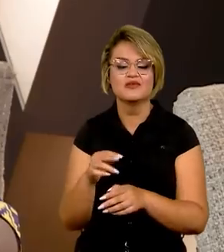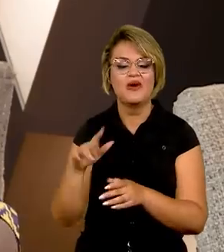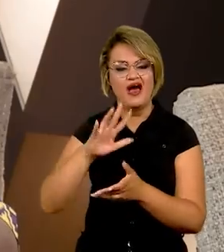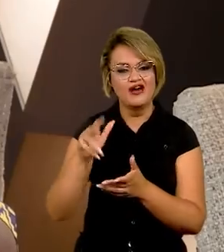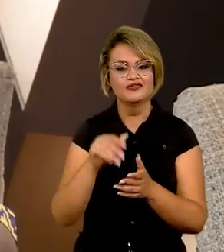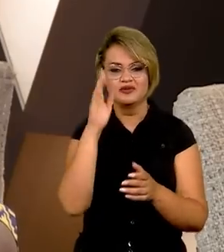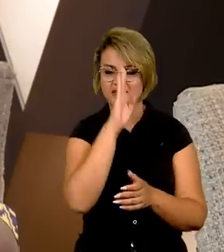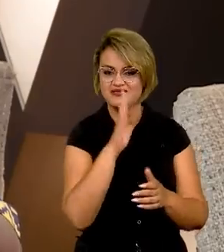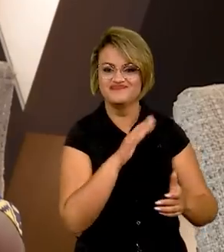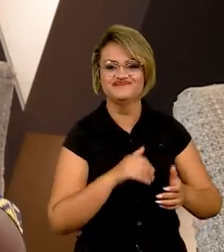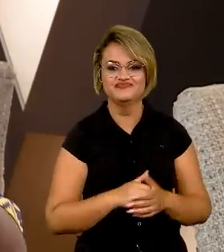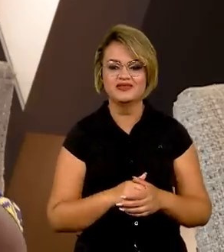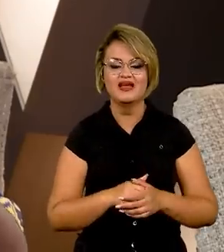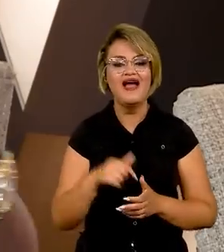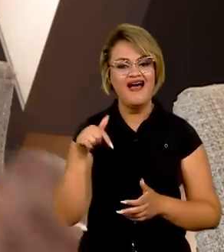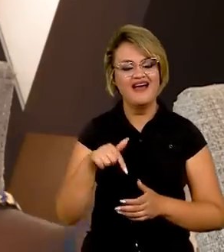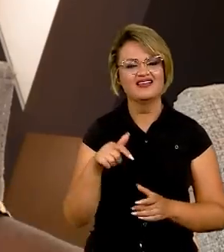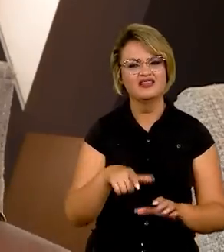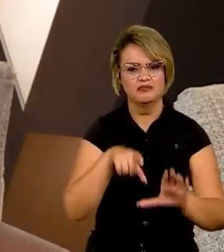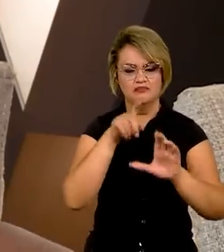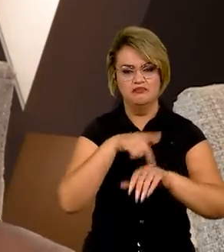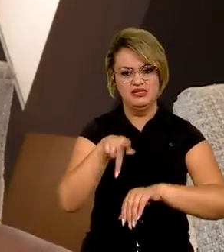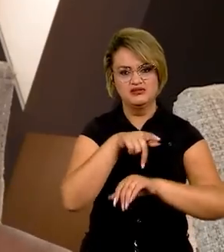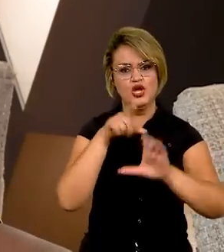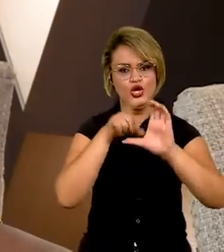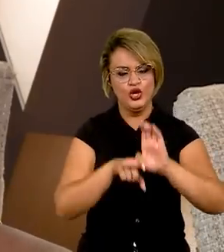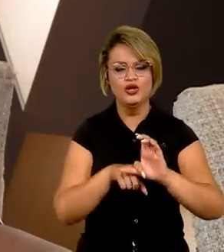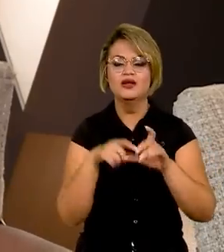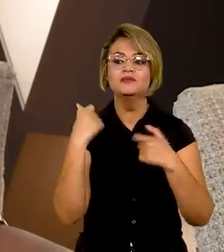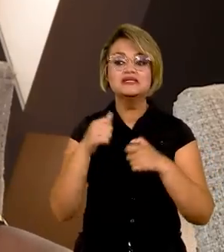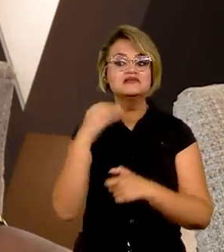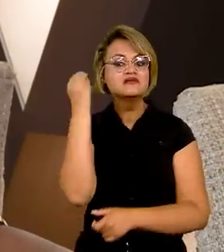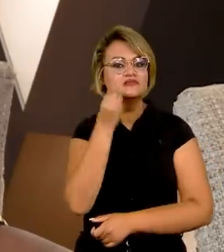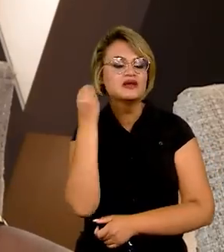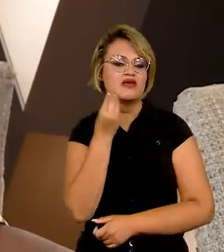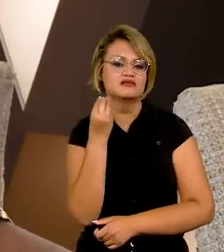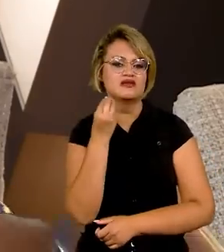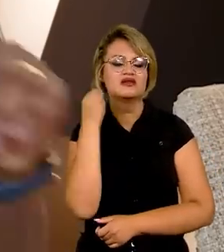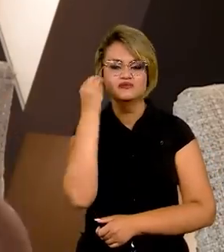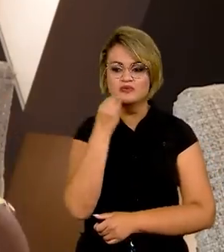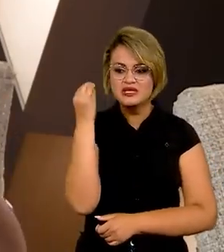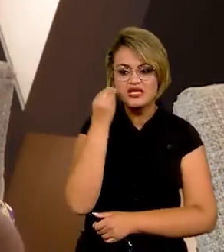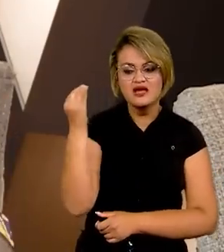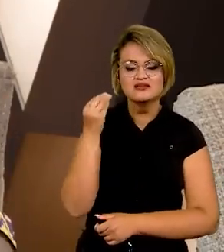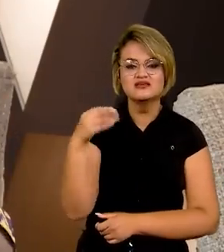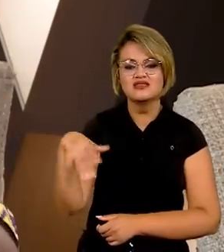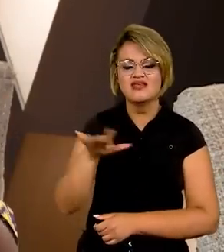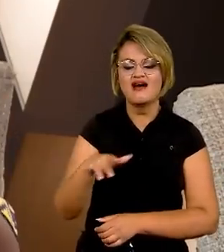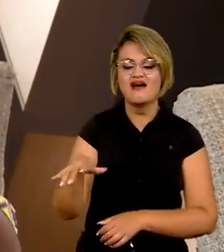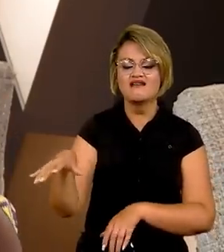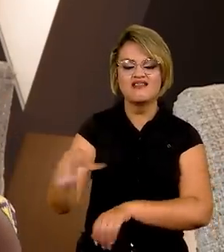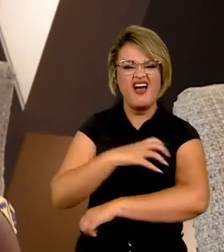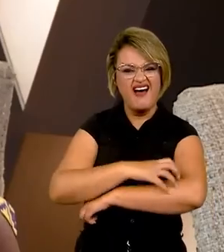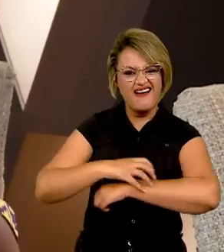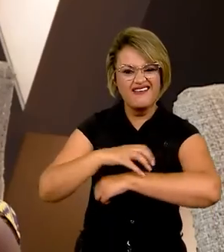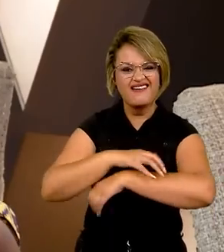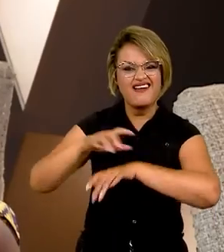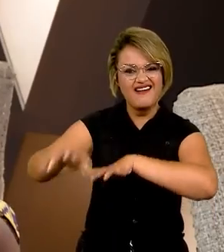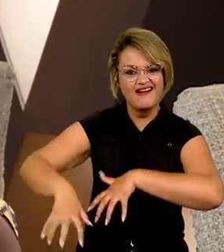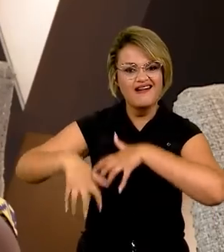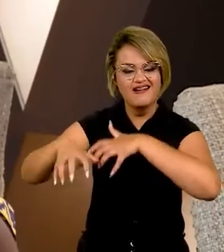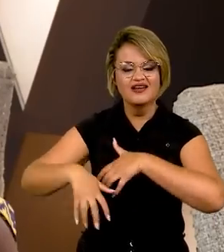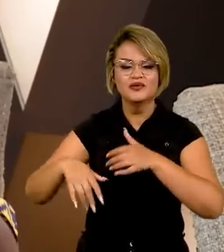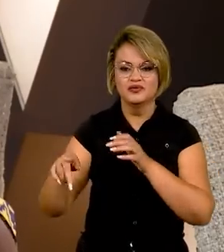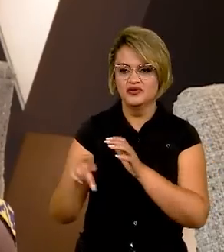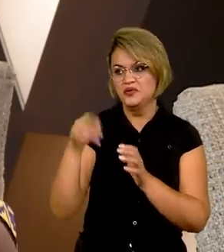É verdade que nós, em Angola, precisamos muito da experiência, tanto do ponto de vista agrário, industrial,